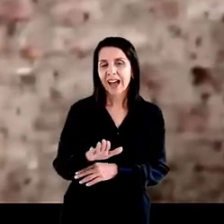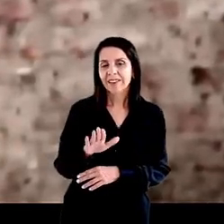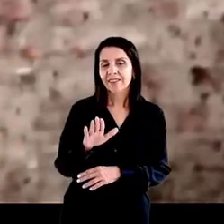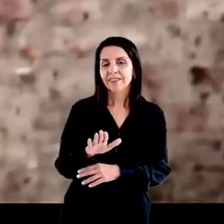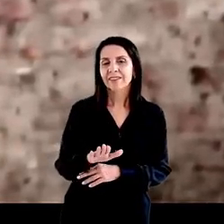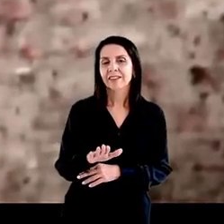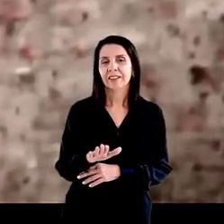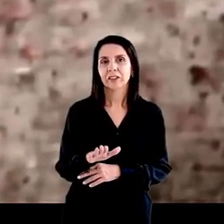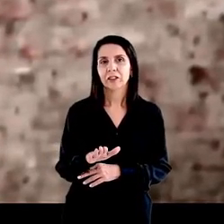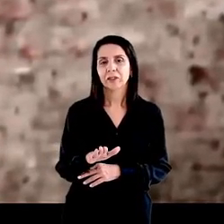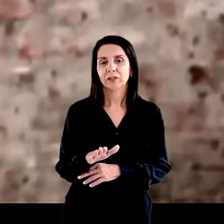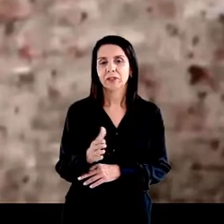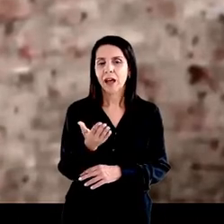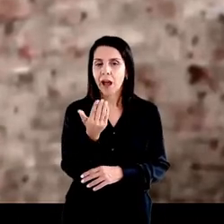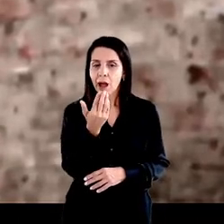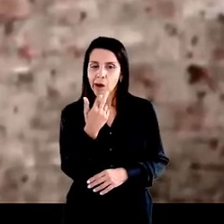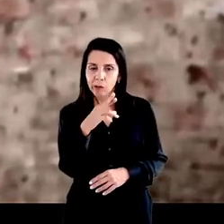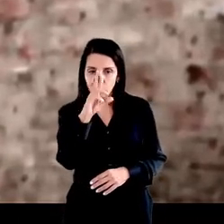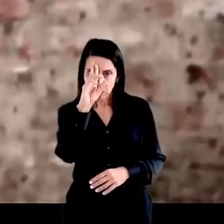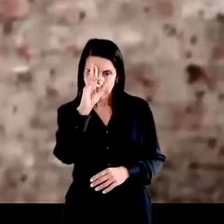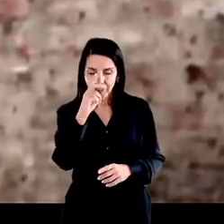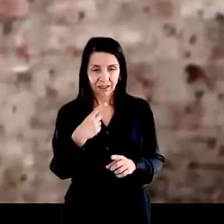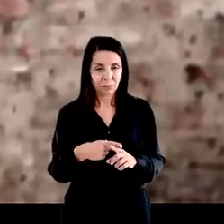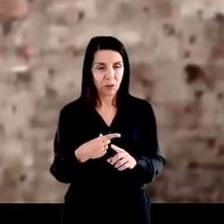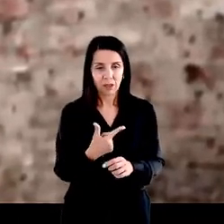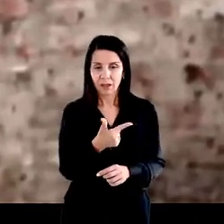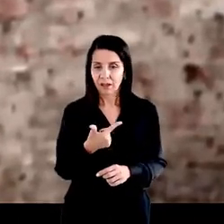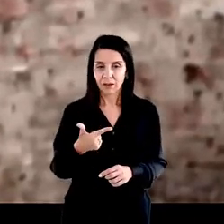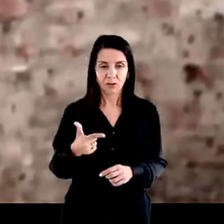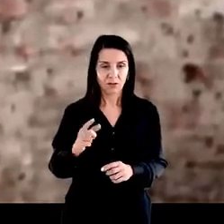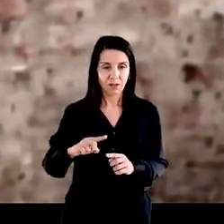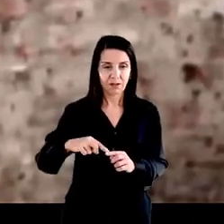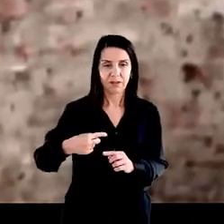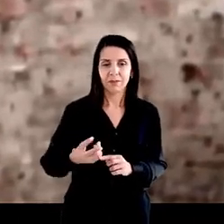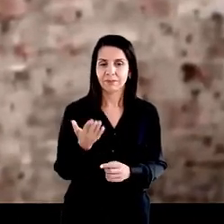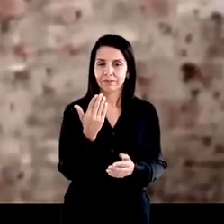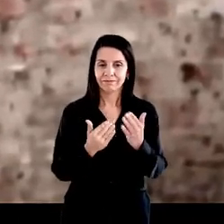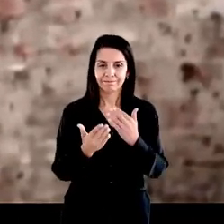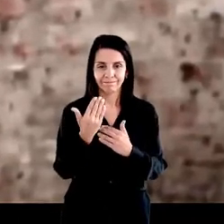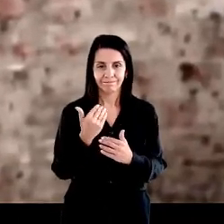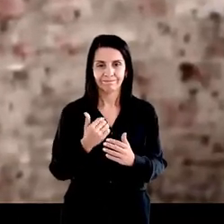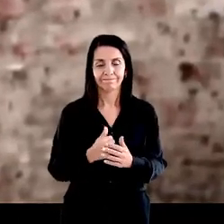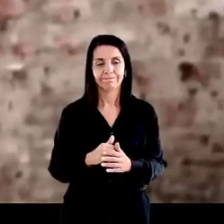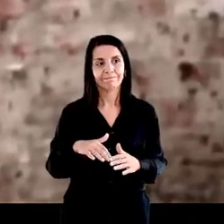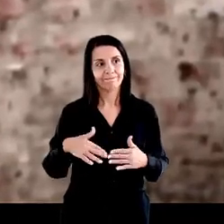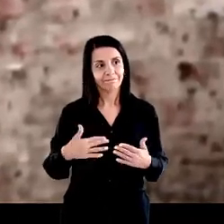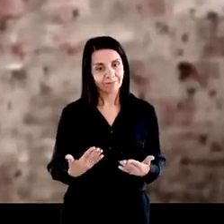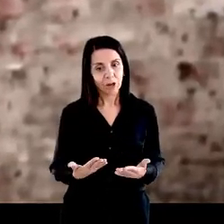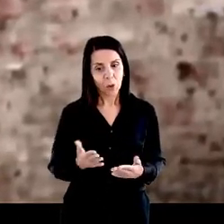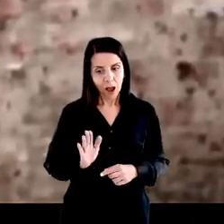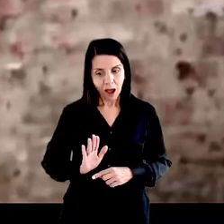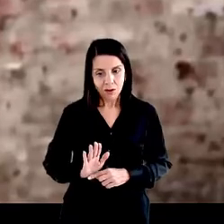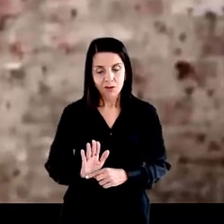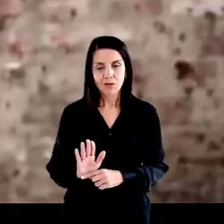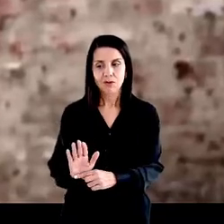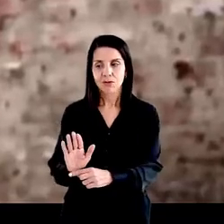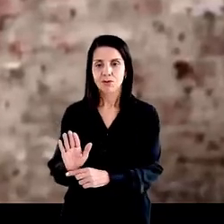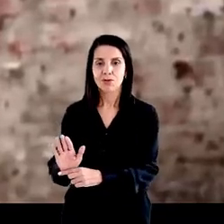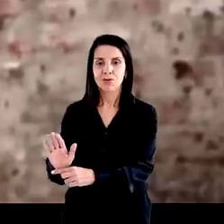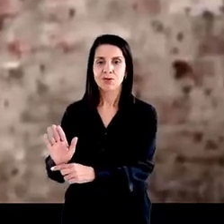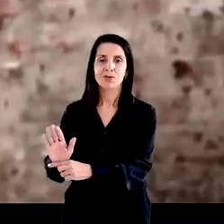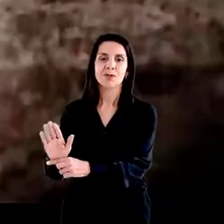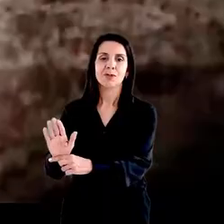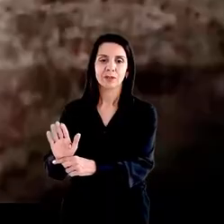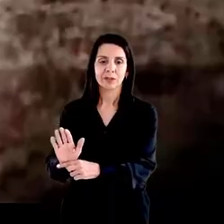ser aquilo almoço e janta. Entendeu? Então, essa ajuda da cidadania foi, assim, foi uma ajuda que